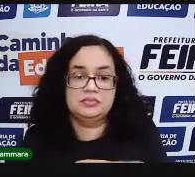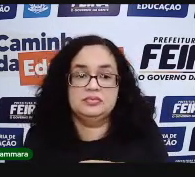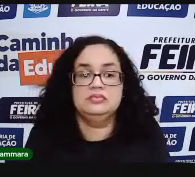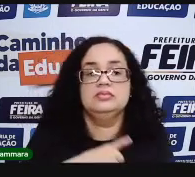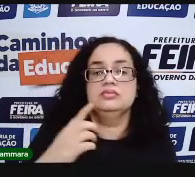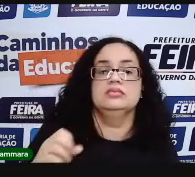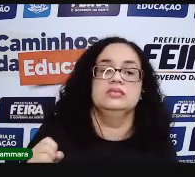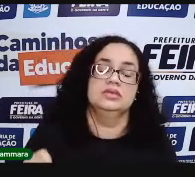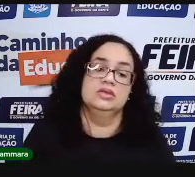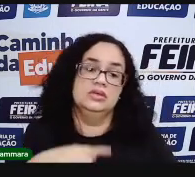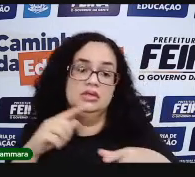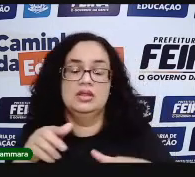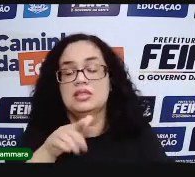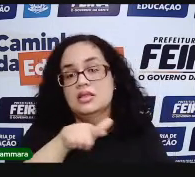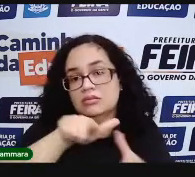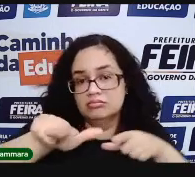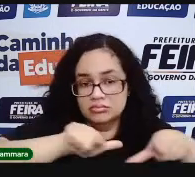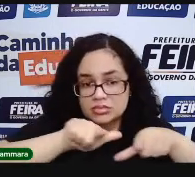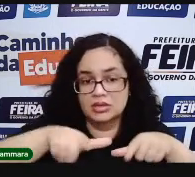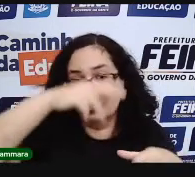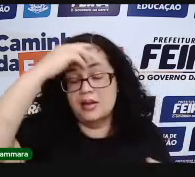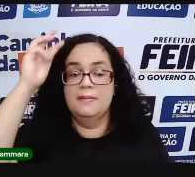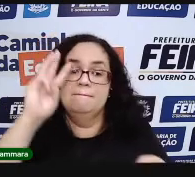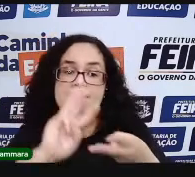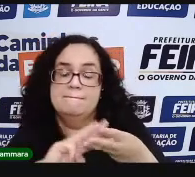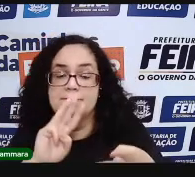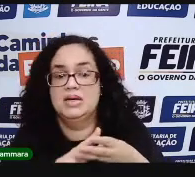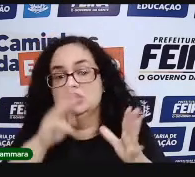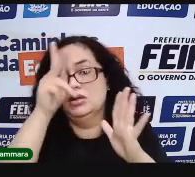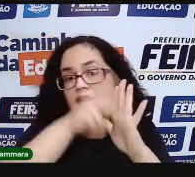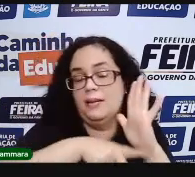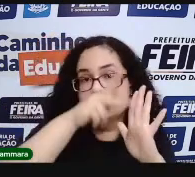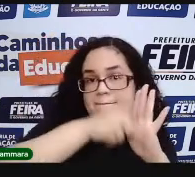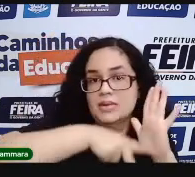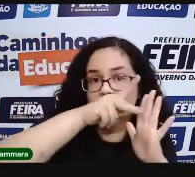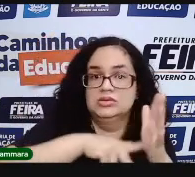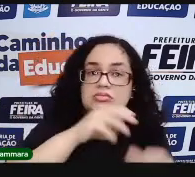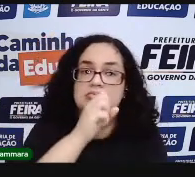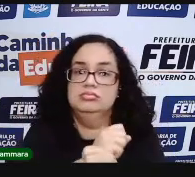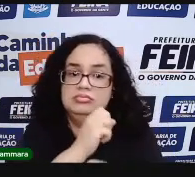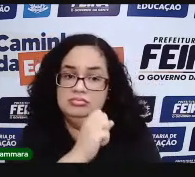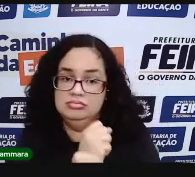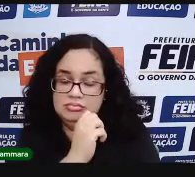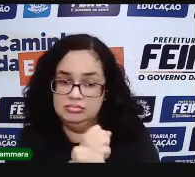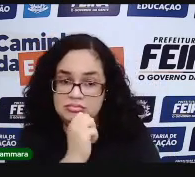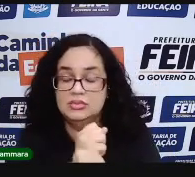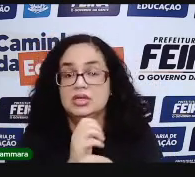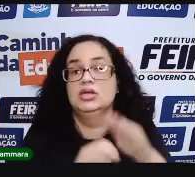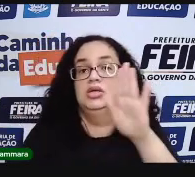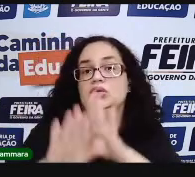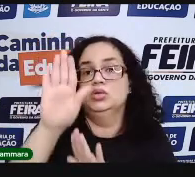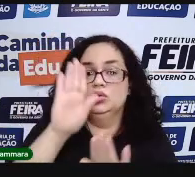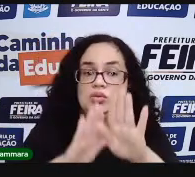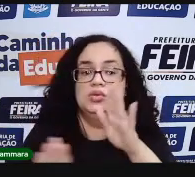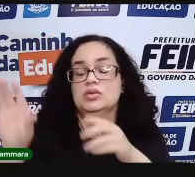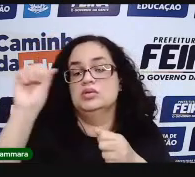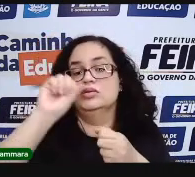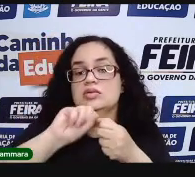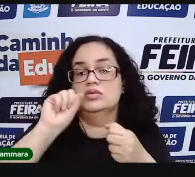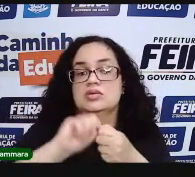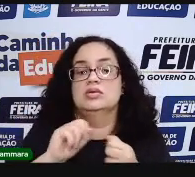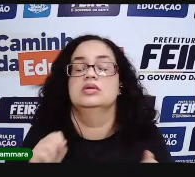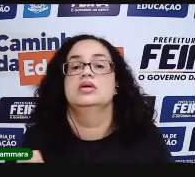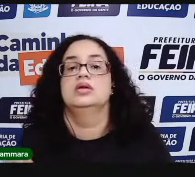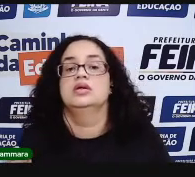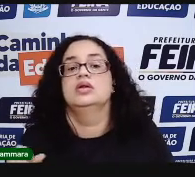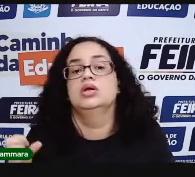no empreendedorismo. Tudo isso é matemática. Tudo isso é planejamento, é cálculo. Então, se controlem. Façam